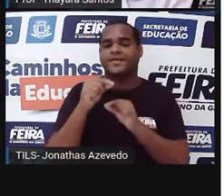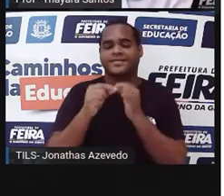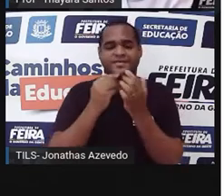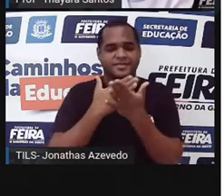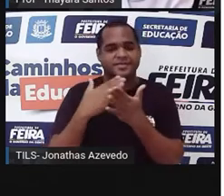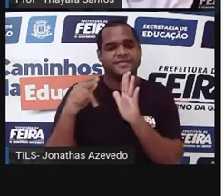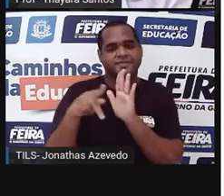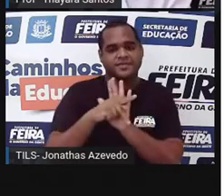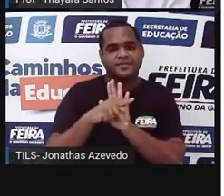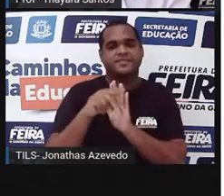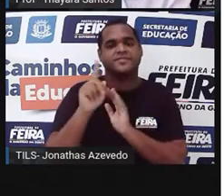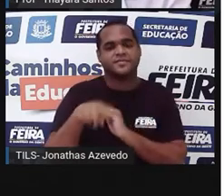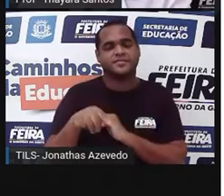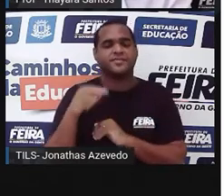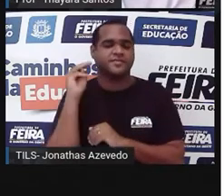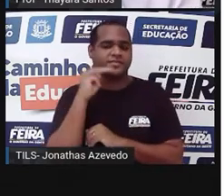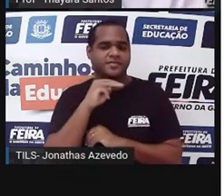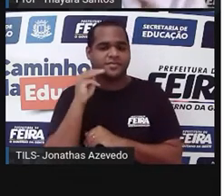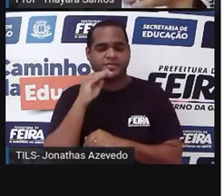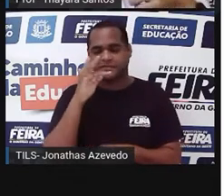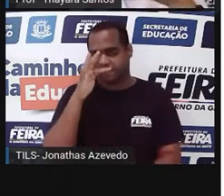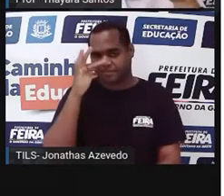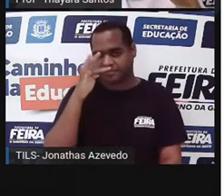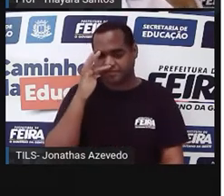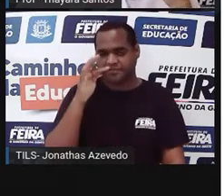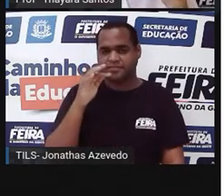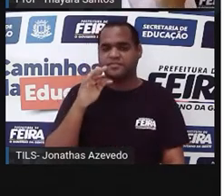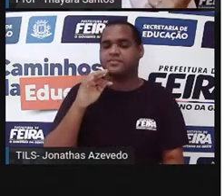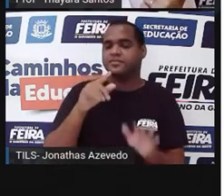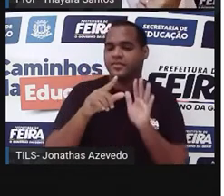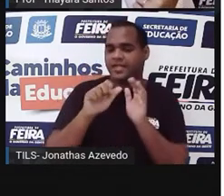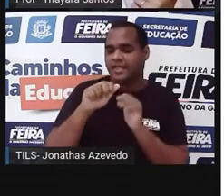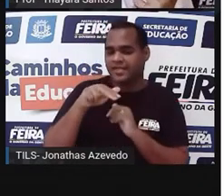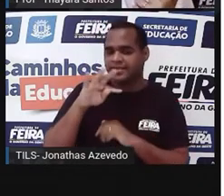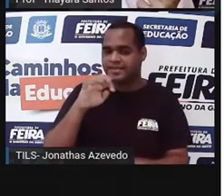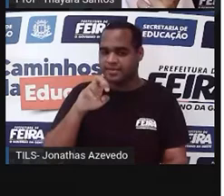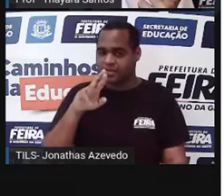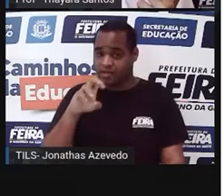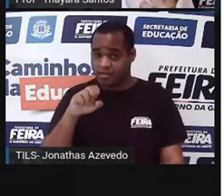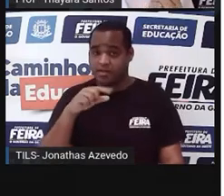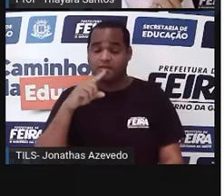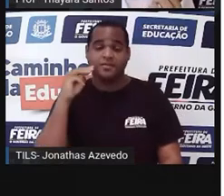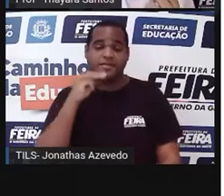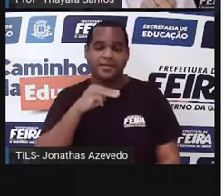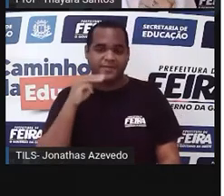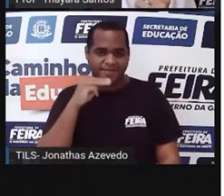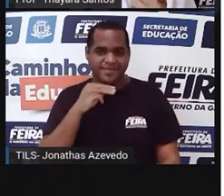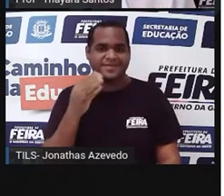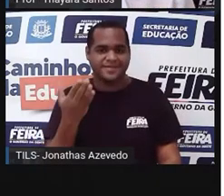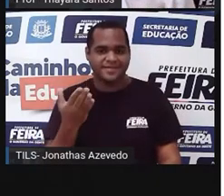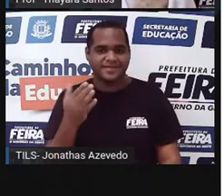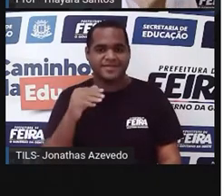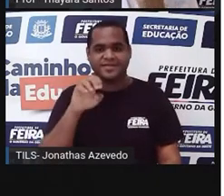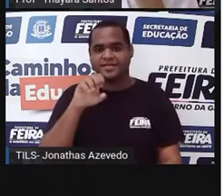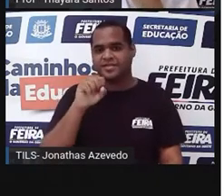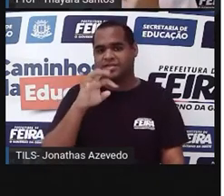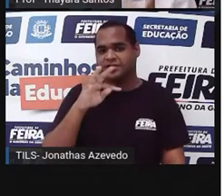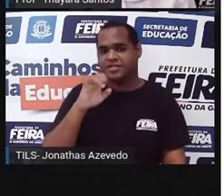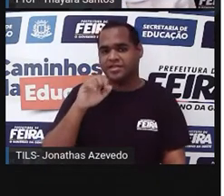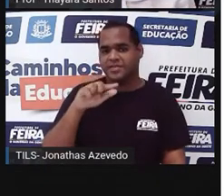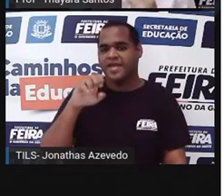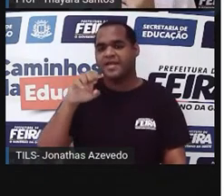reprodutiva masculina da flor. Então, antera e filete, estrutura reprodutiva masculina, estigma,